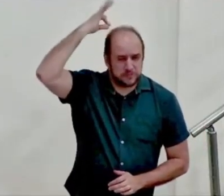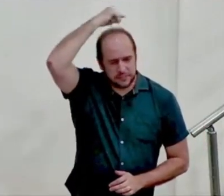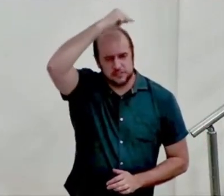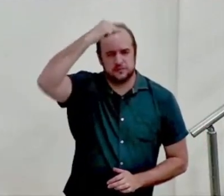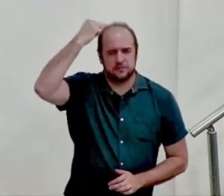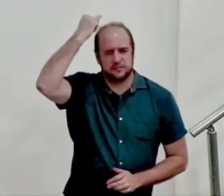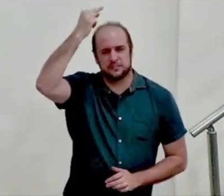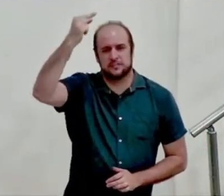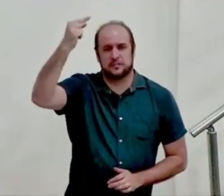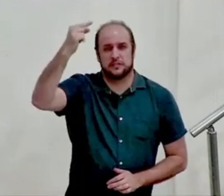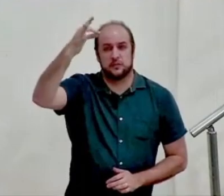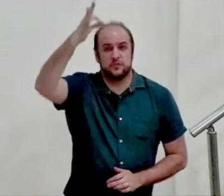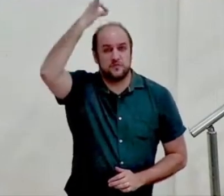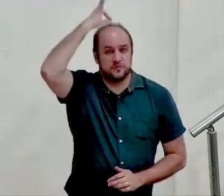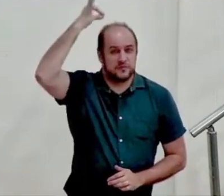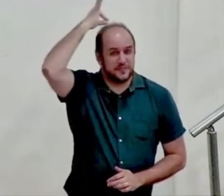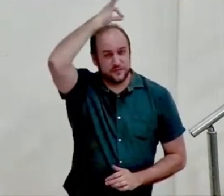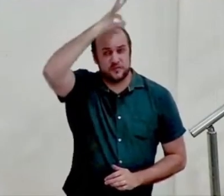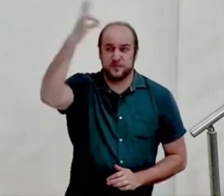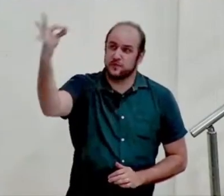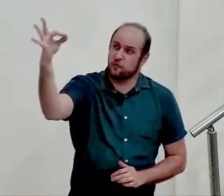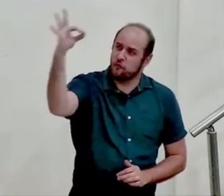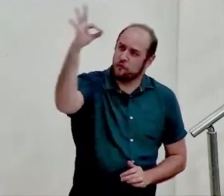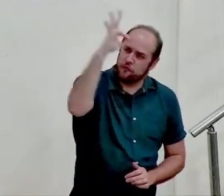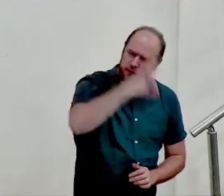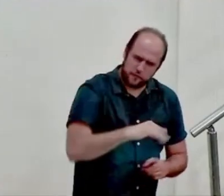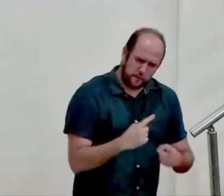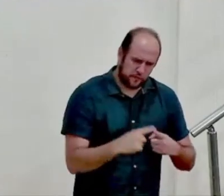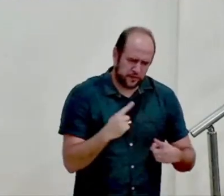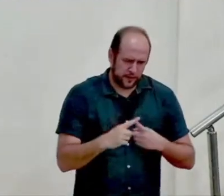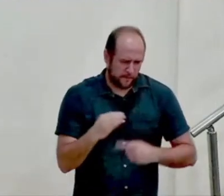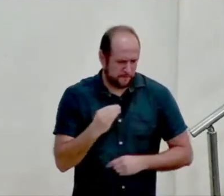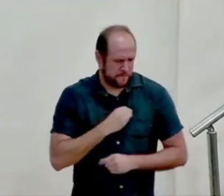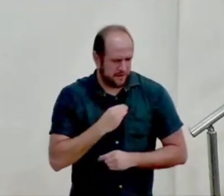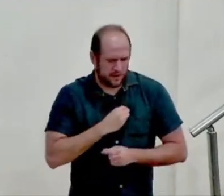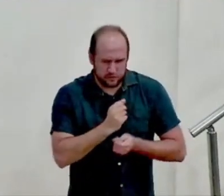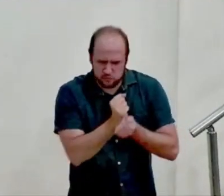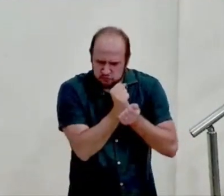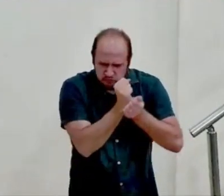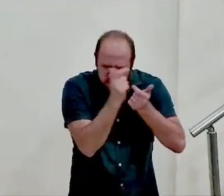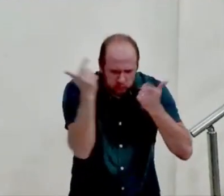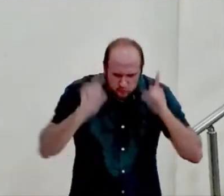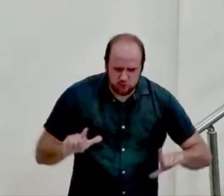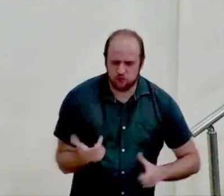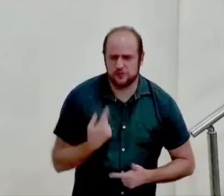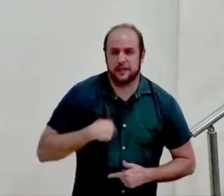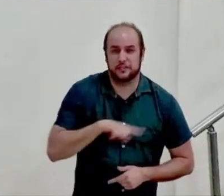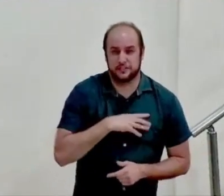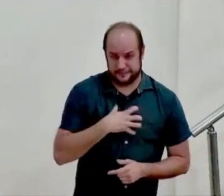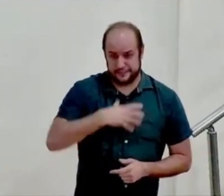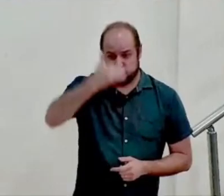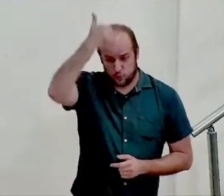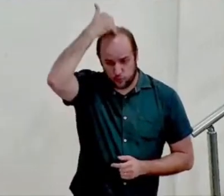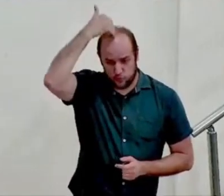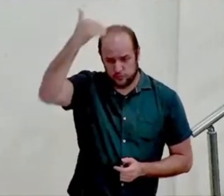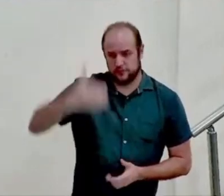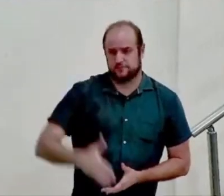dado por causa da incapacidade do pecado o pecado nos deixa culpados